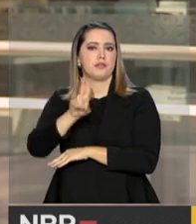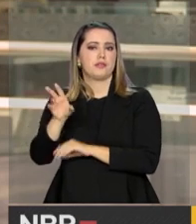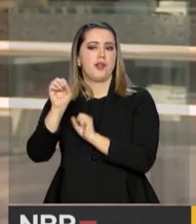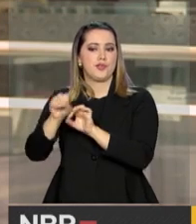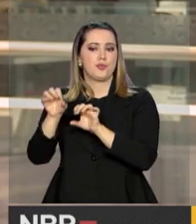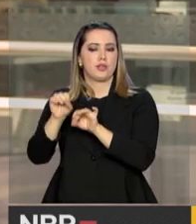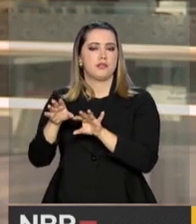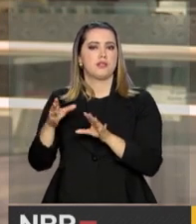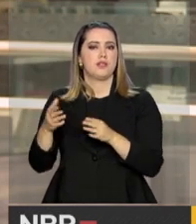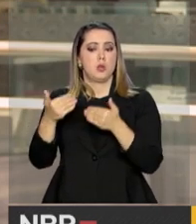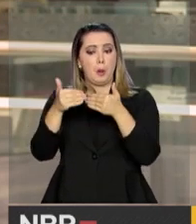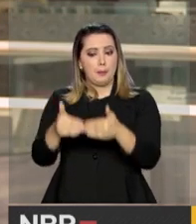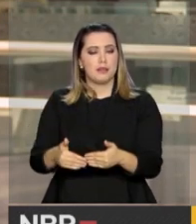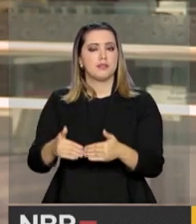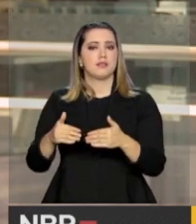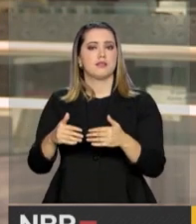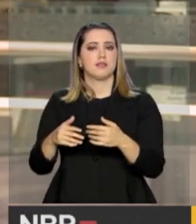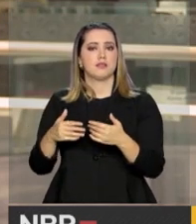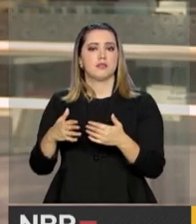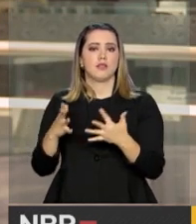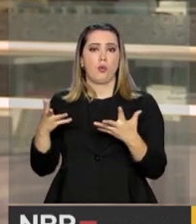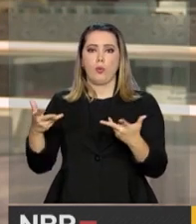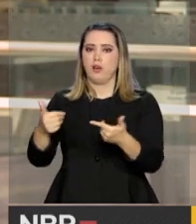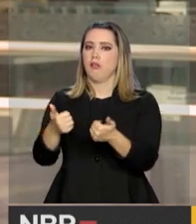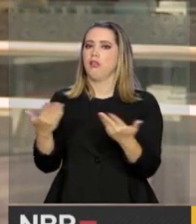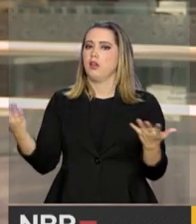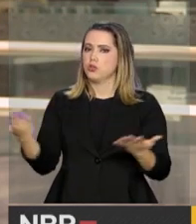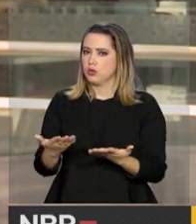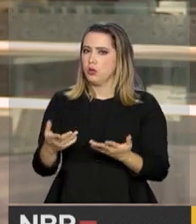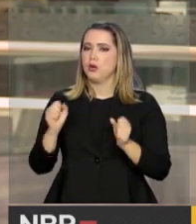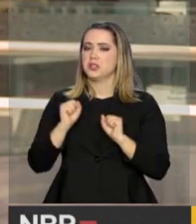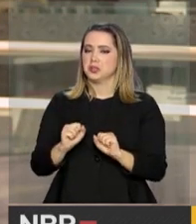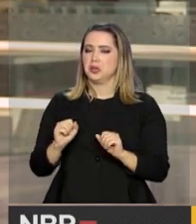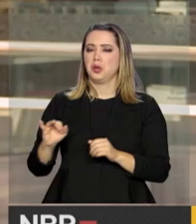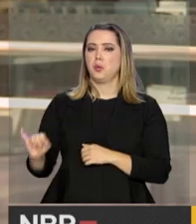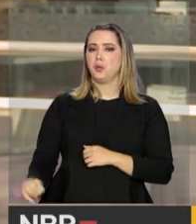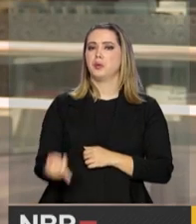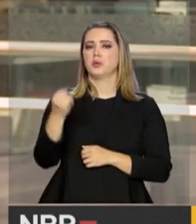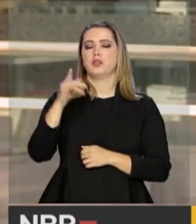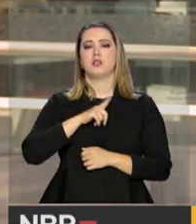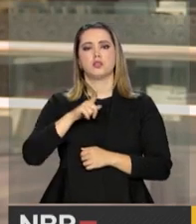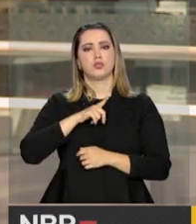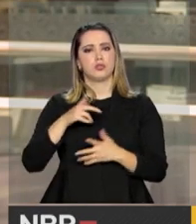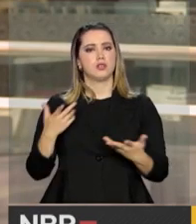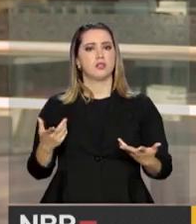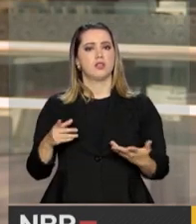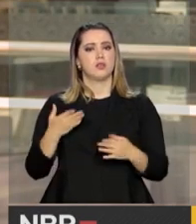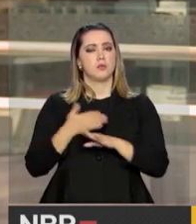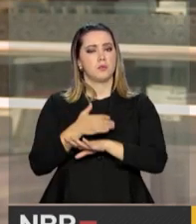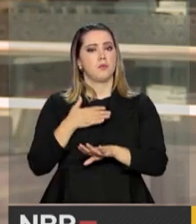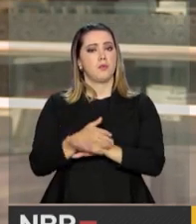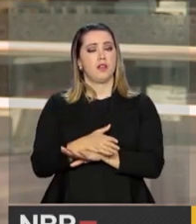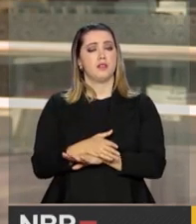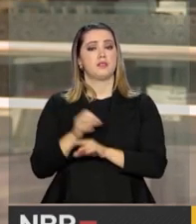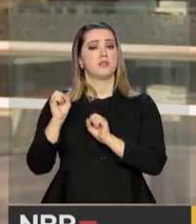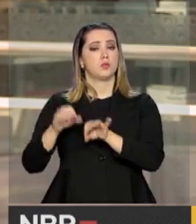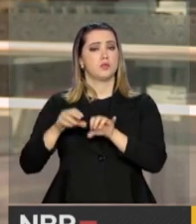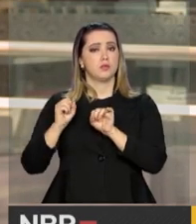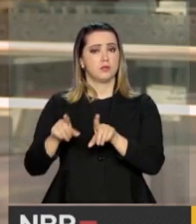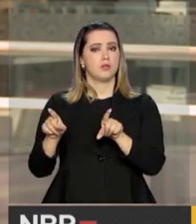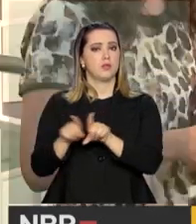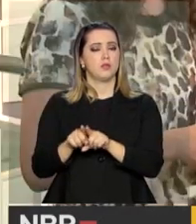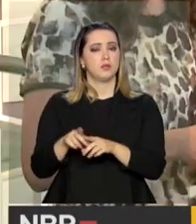com qualidade, agora tem a oportunidade de ter acesso à educação